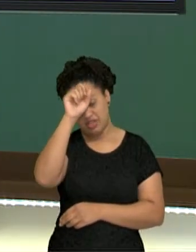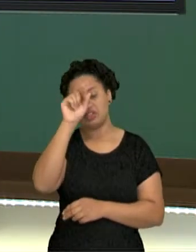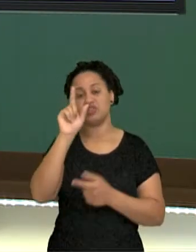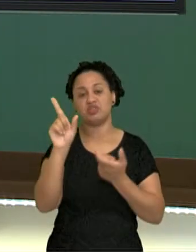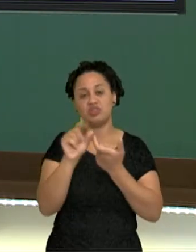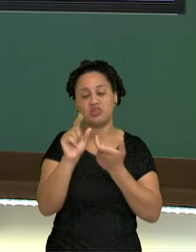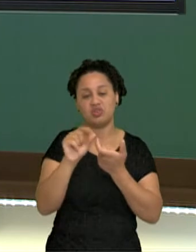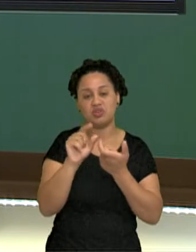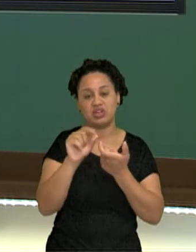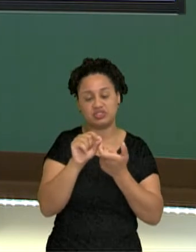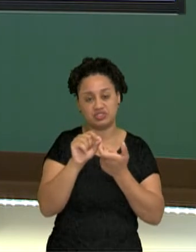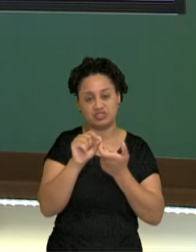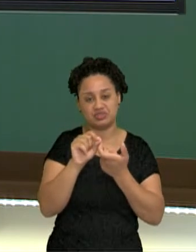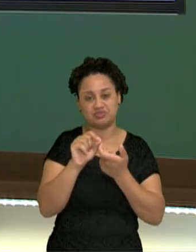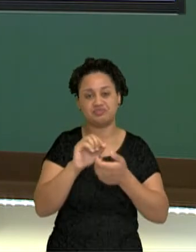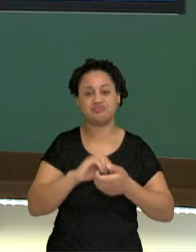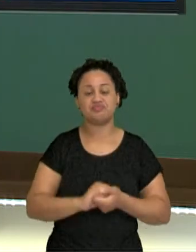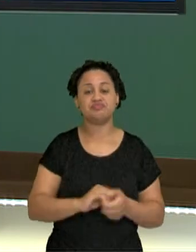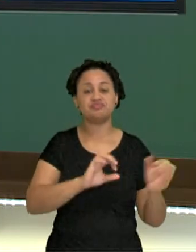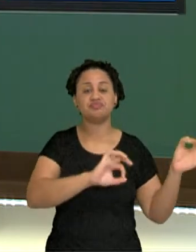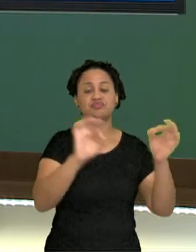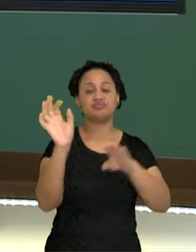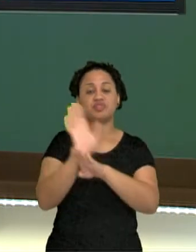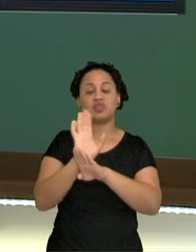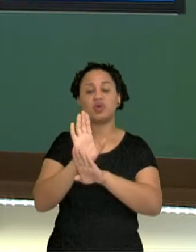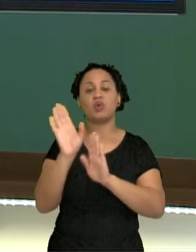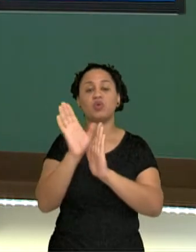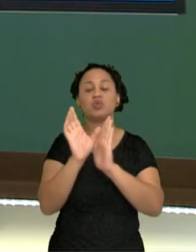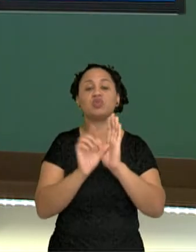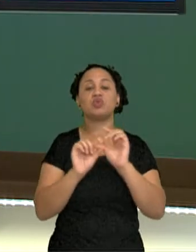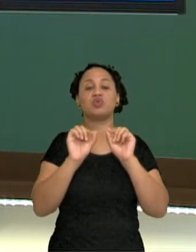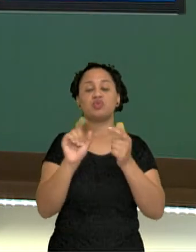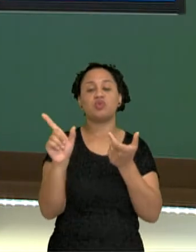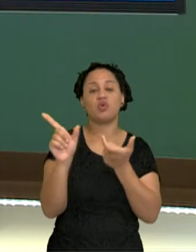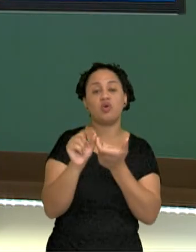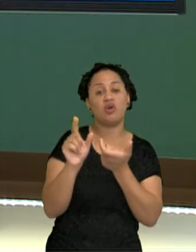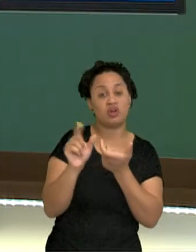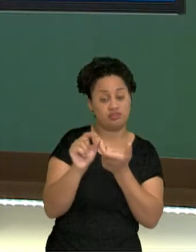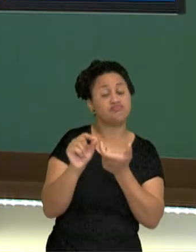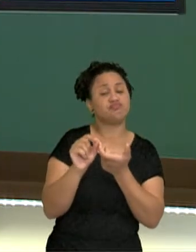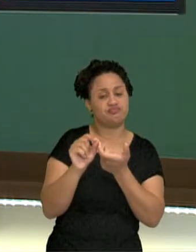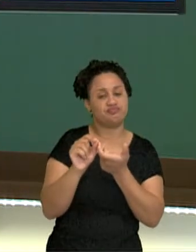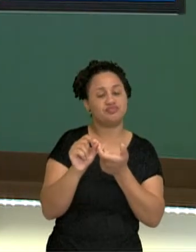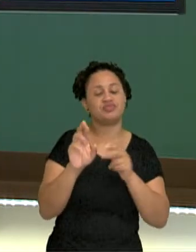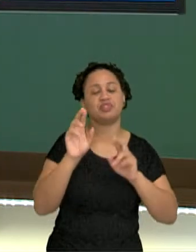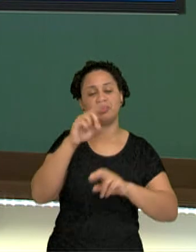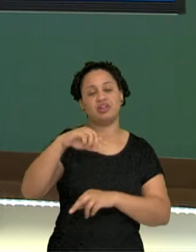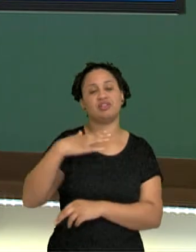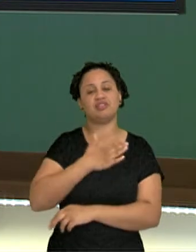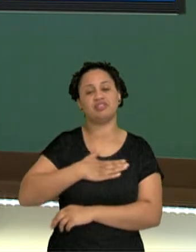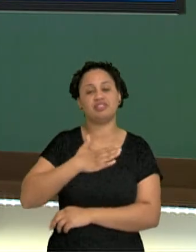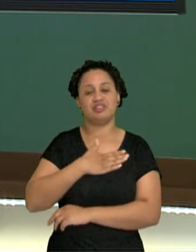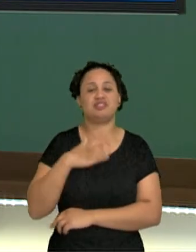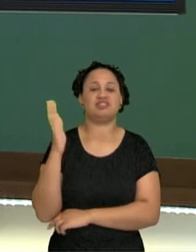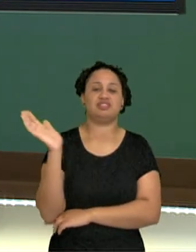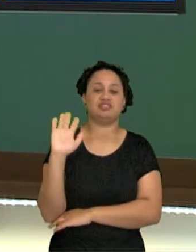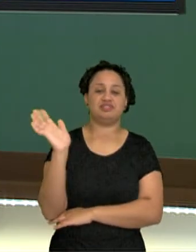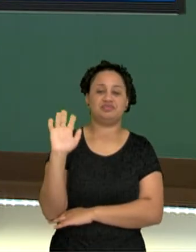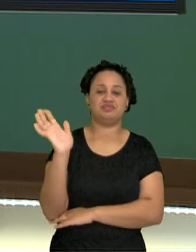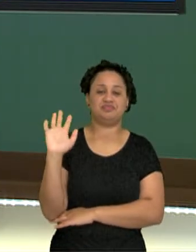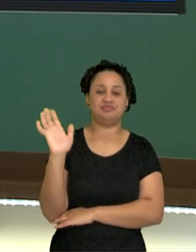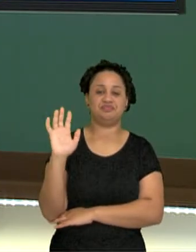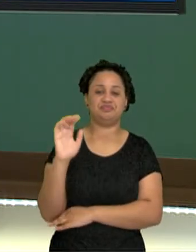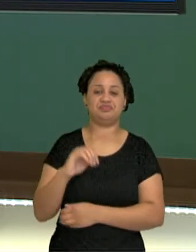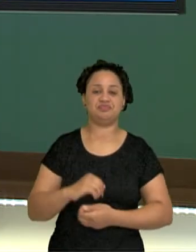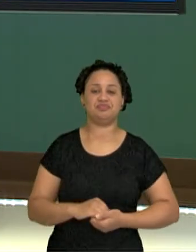definidos e indefinidos. Neste vídeo, nosso assunto foi os artigos definidos e indefinidos. Espero que vocês tenham gostado. E até logo!